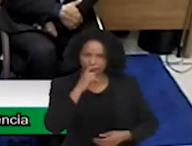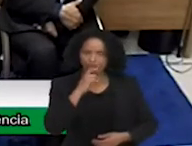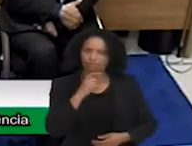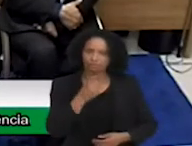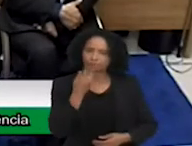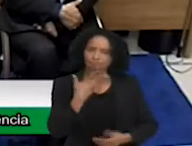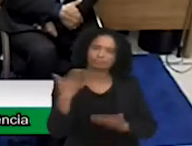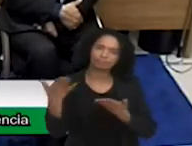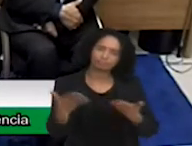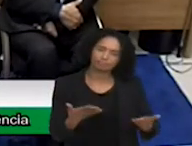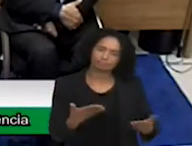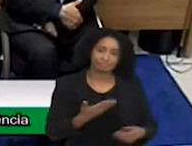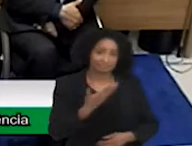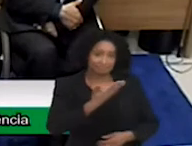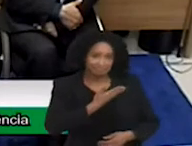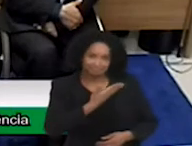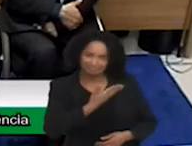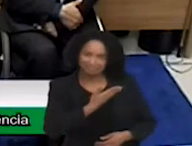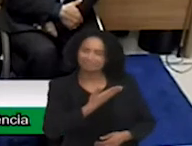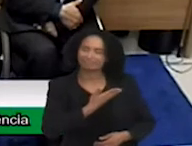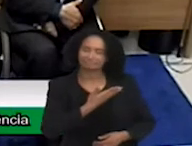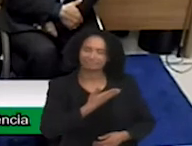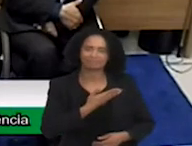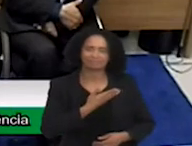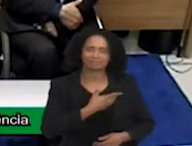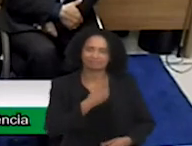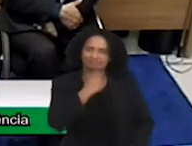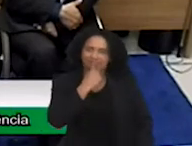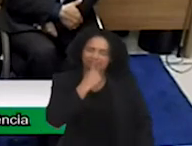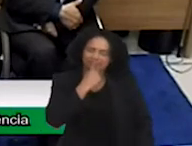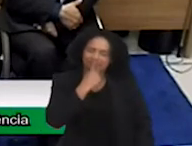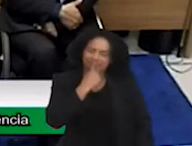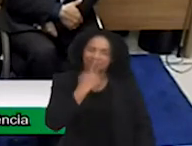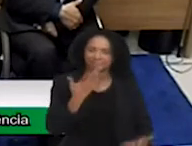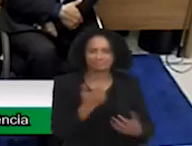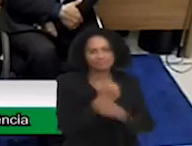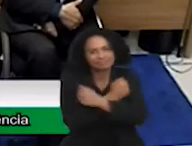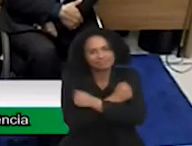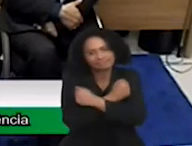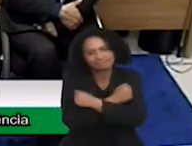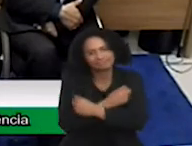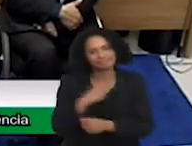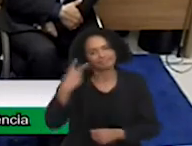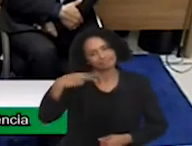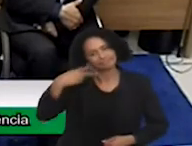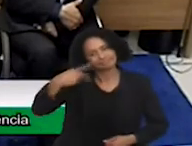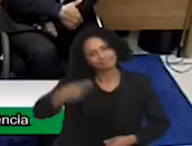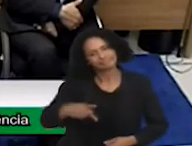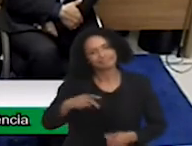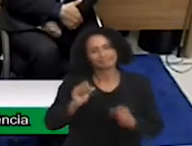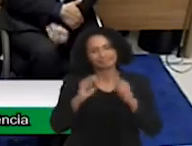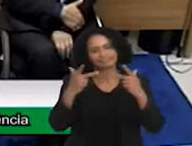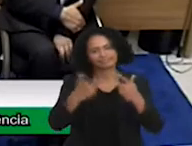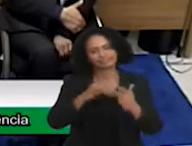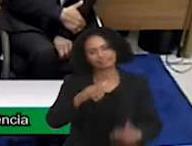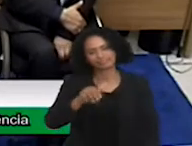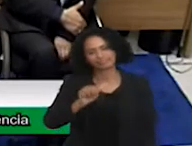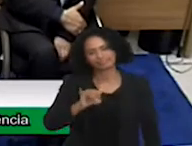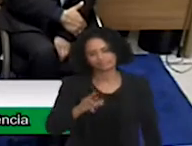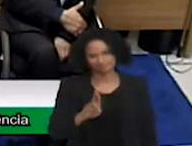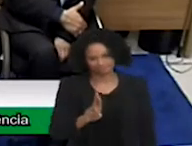seja bem-vindo, grande amigo nosso. E que leva um abraço também ao sempre vereador dessa casa, Jair Assaf, o qual